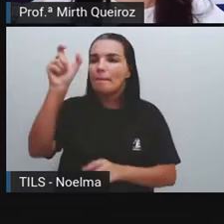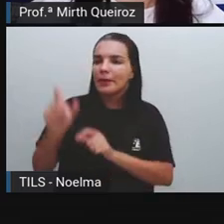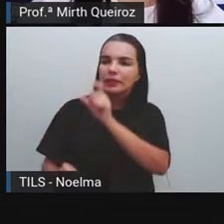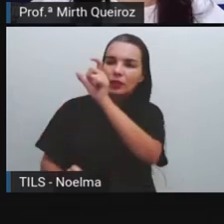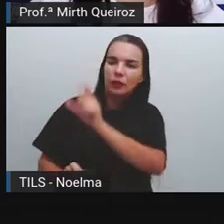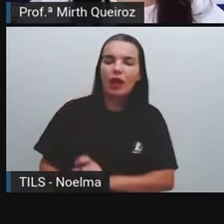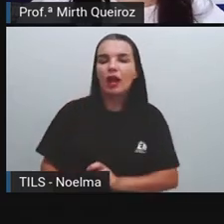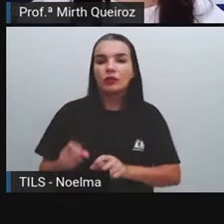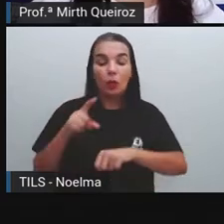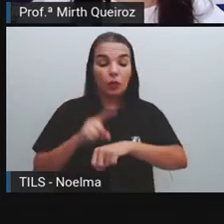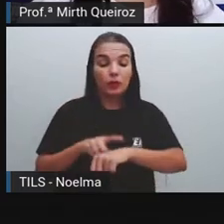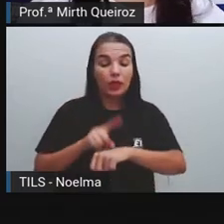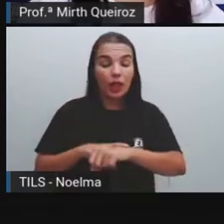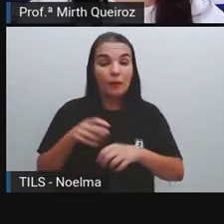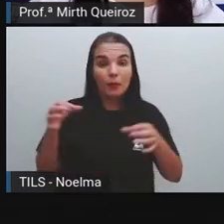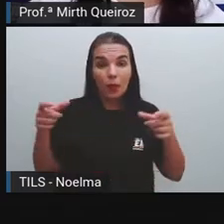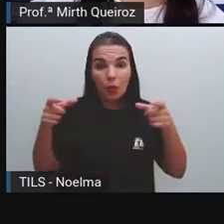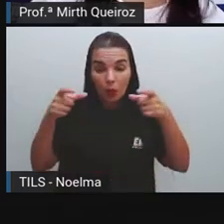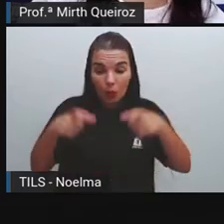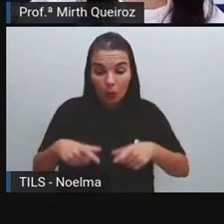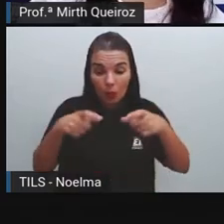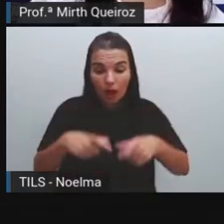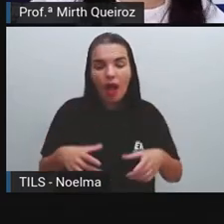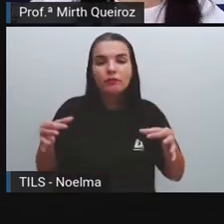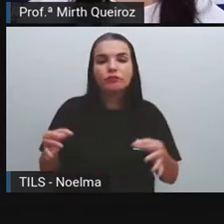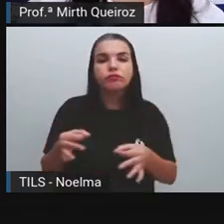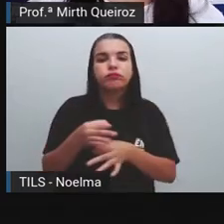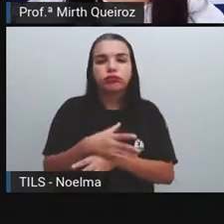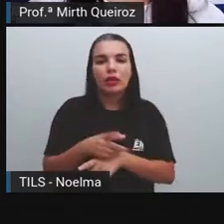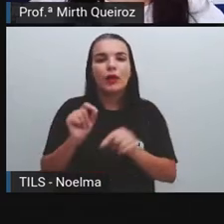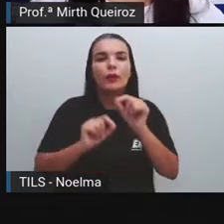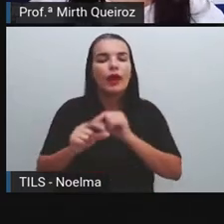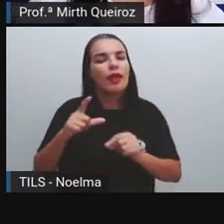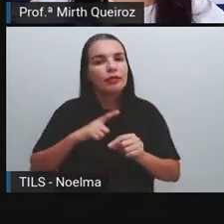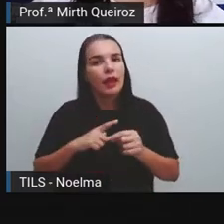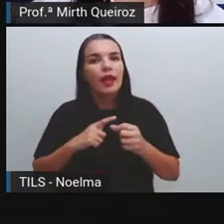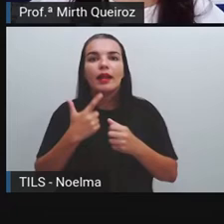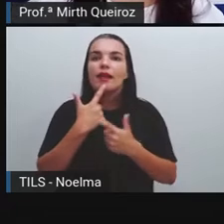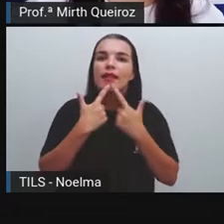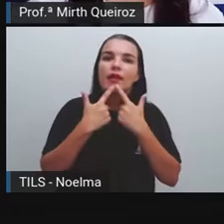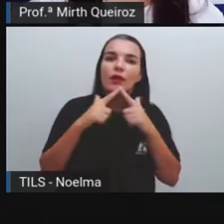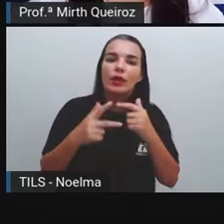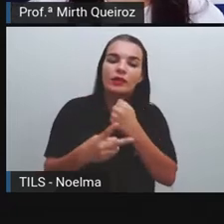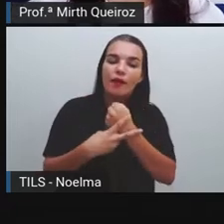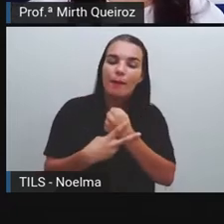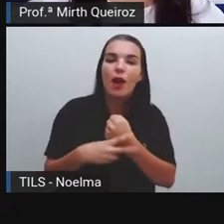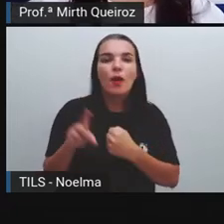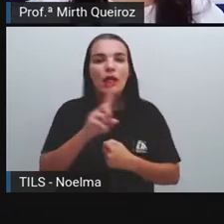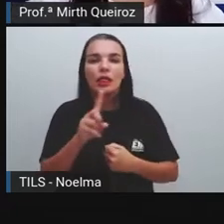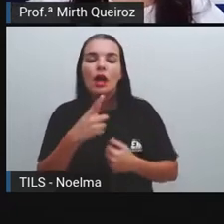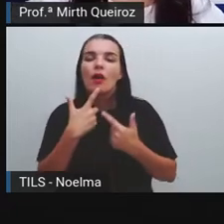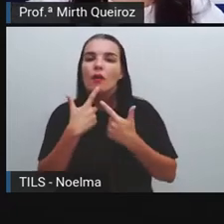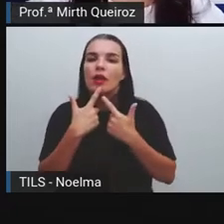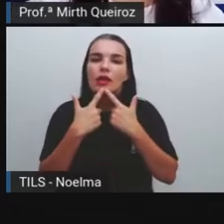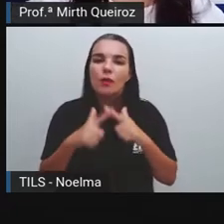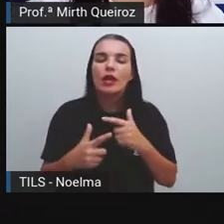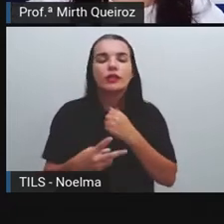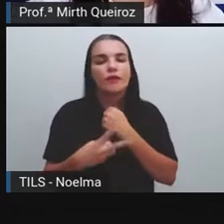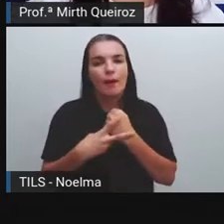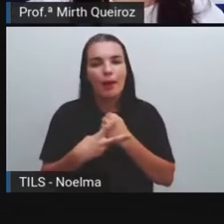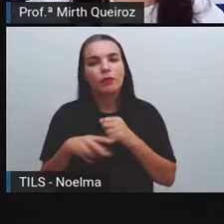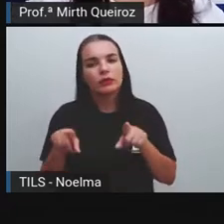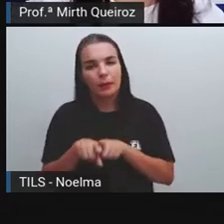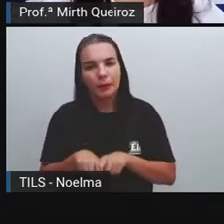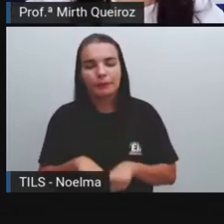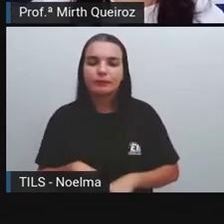desfecho. E no geral, a linguagem verbal e não verbal. E a gente vai conhecer um pouquinho mais sobre esse